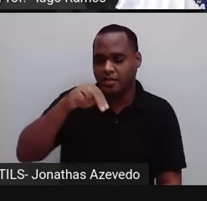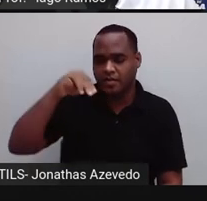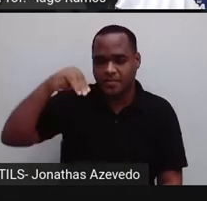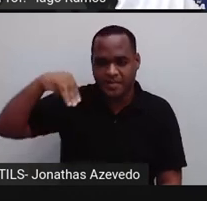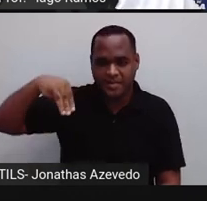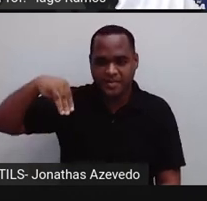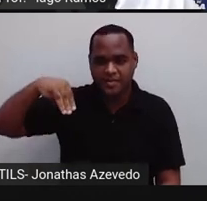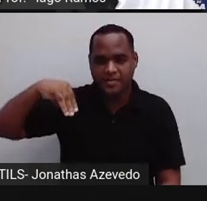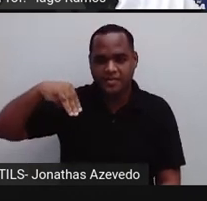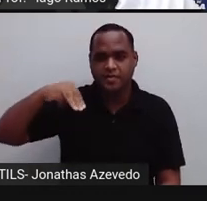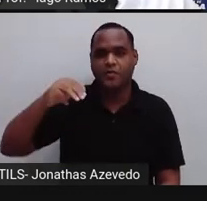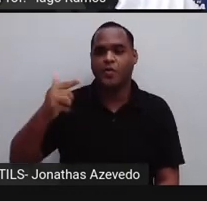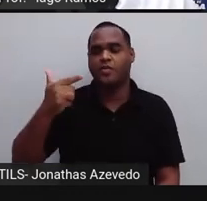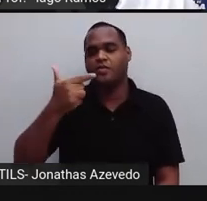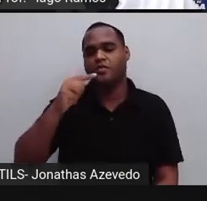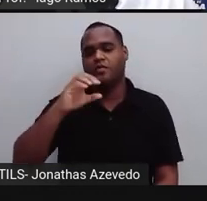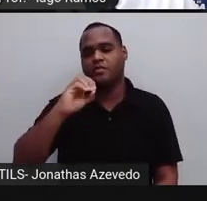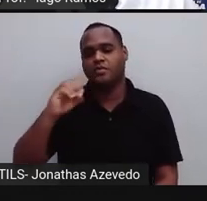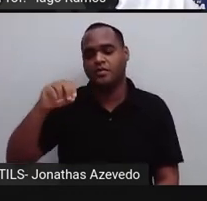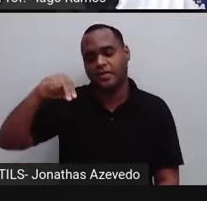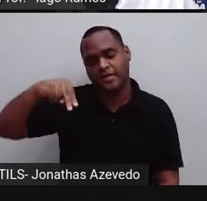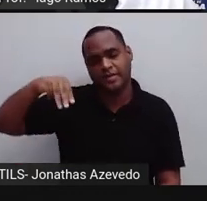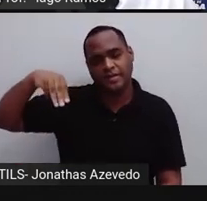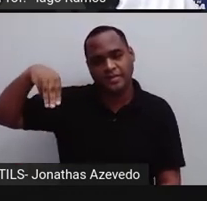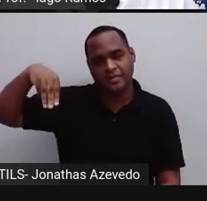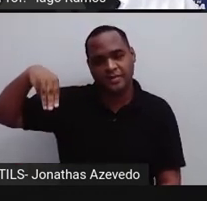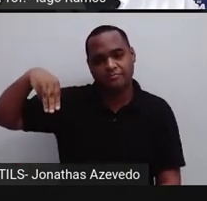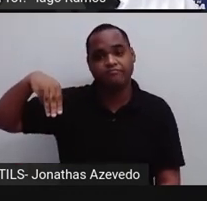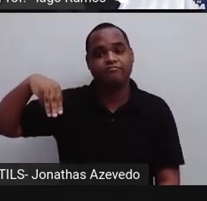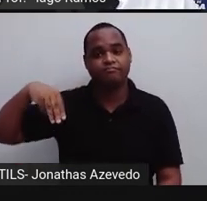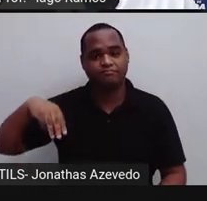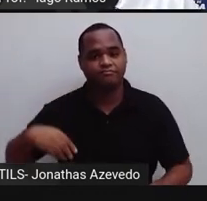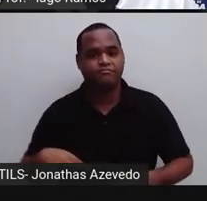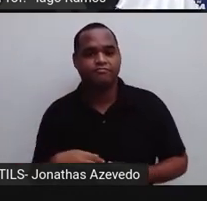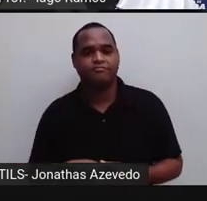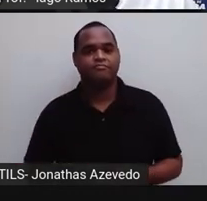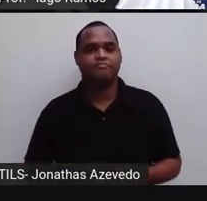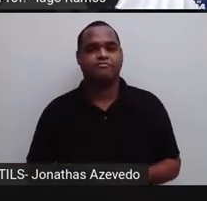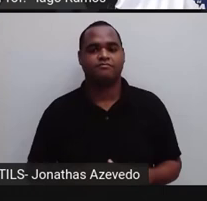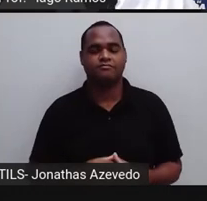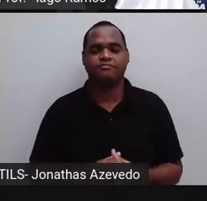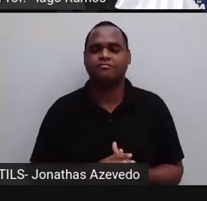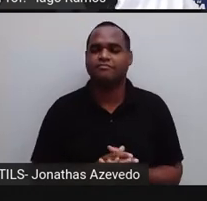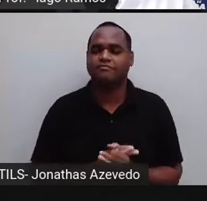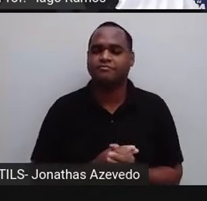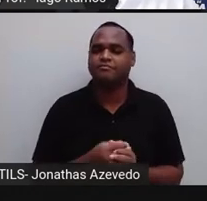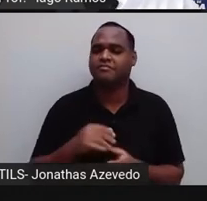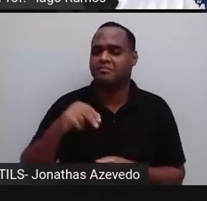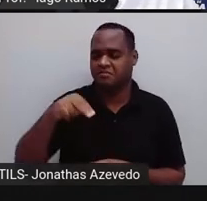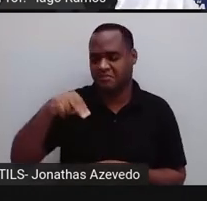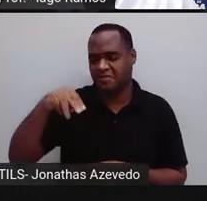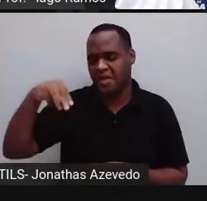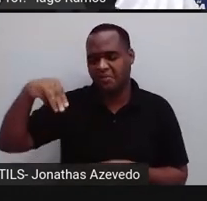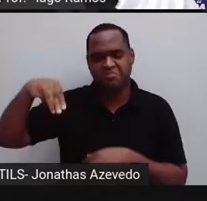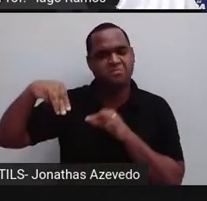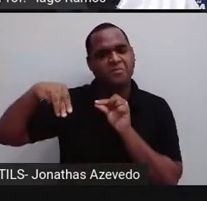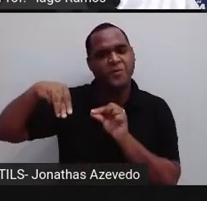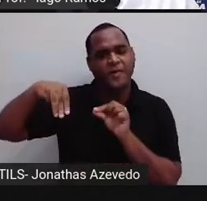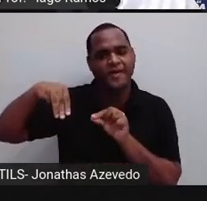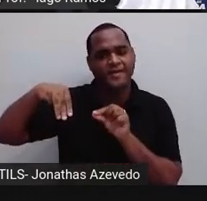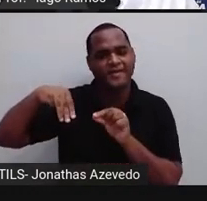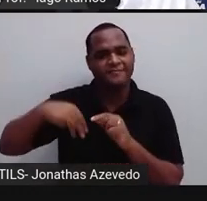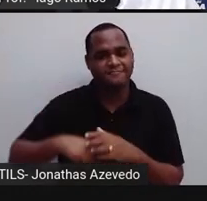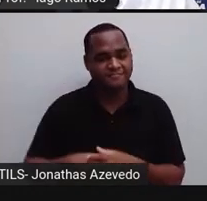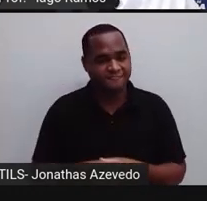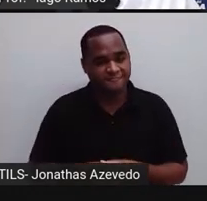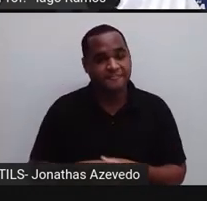tem entre 50 e 200 nanômetros. Mas o que é nanômetros? Nanômetro